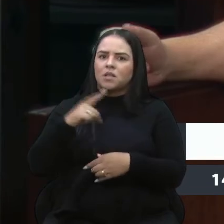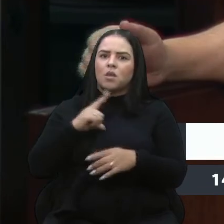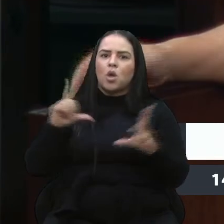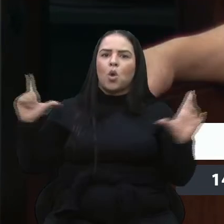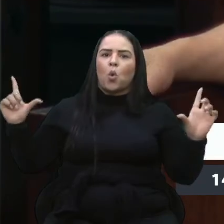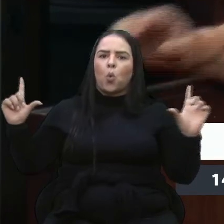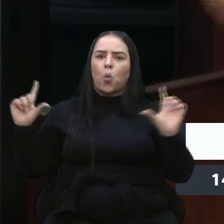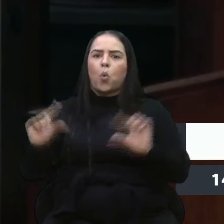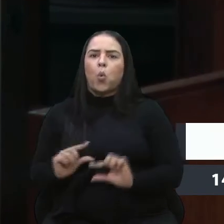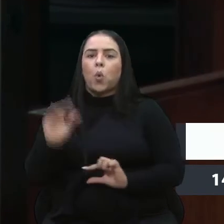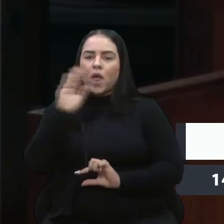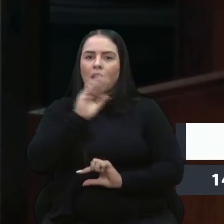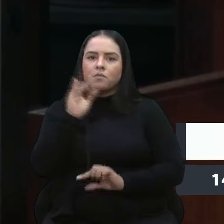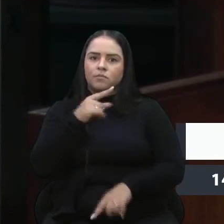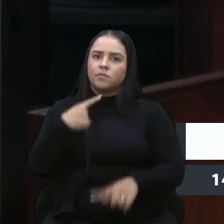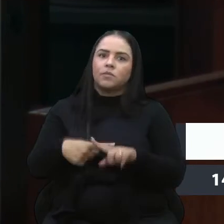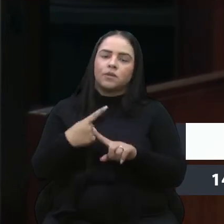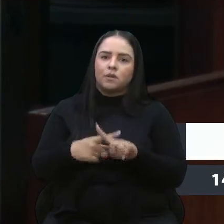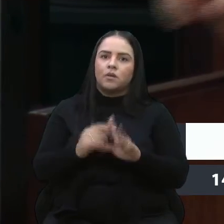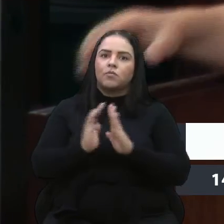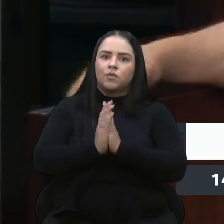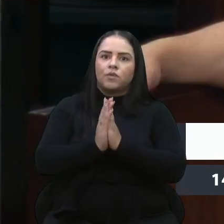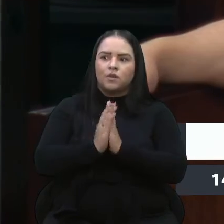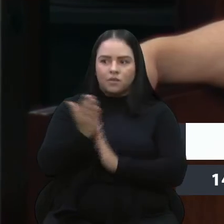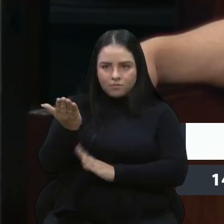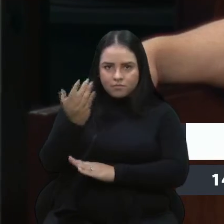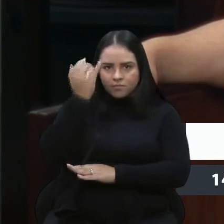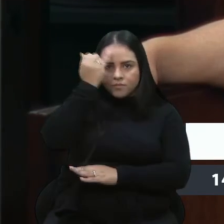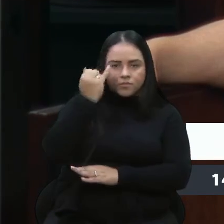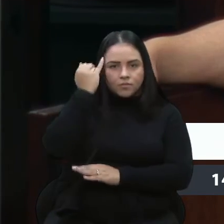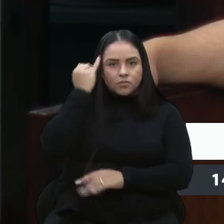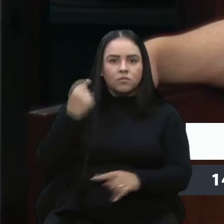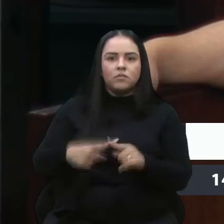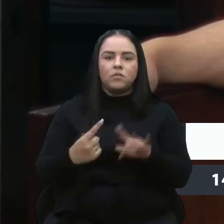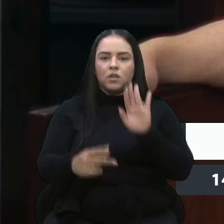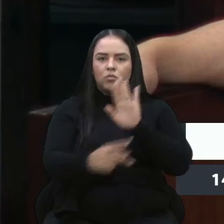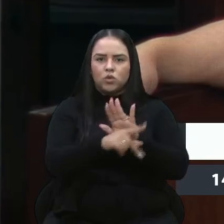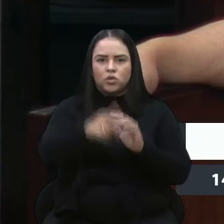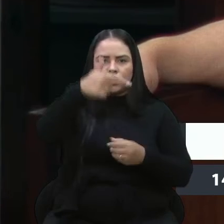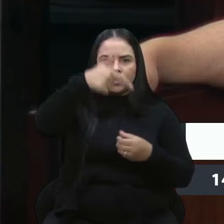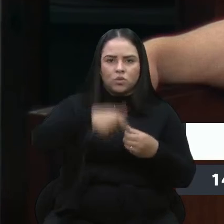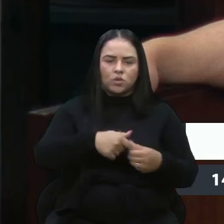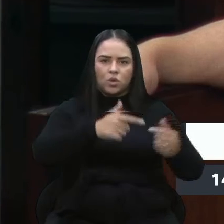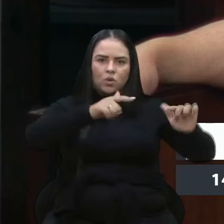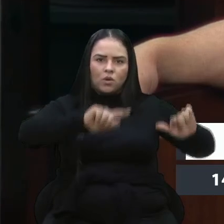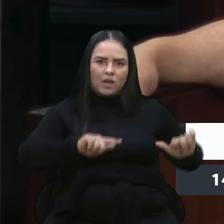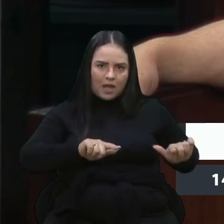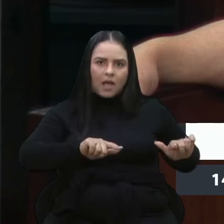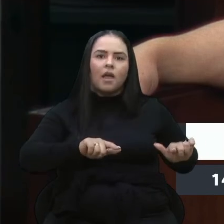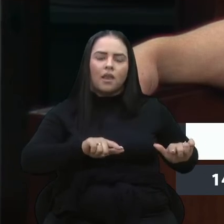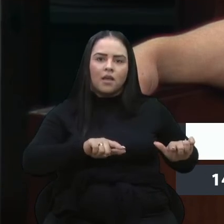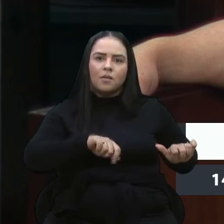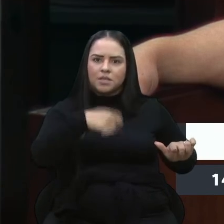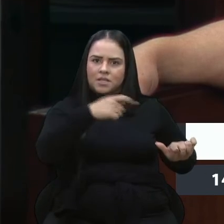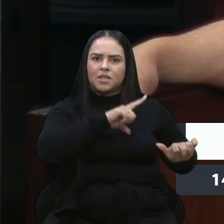Porque só um pouquinho, né, vereador D'Ambrosio, que os proprietários de postos de combustível tenham, né,